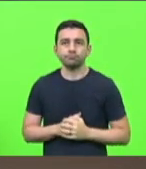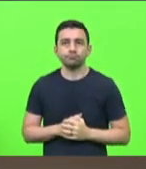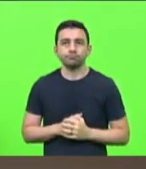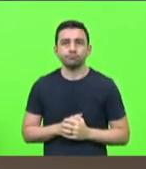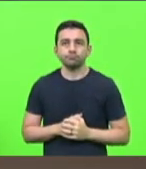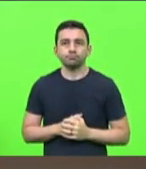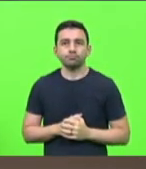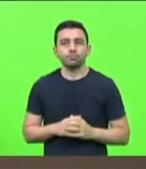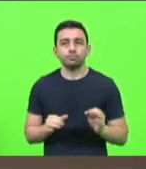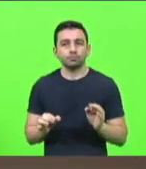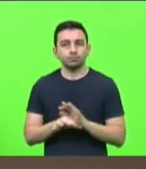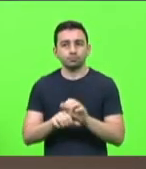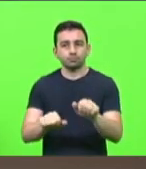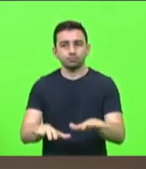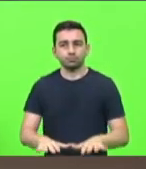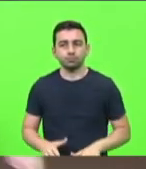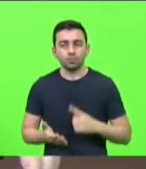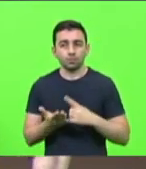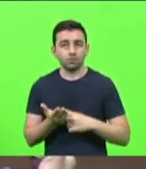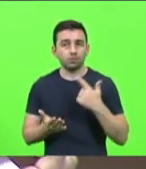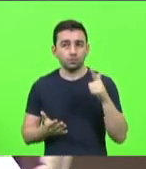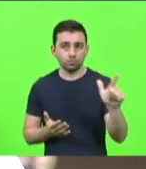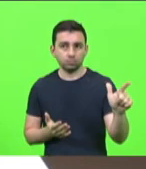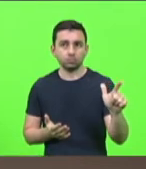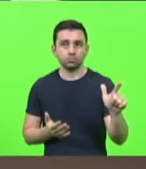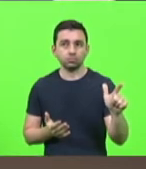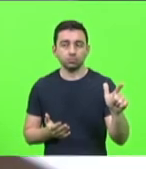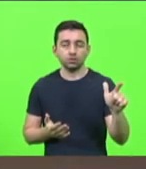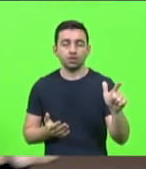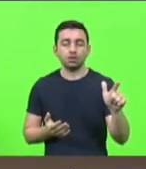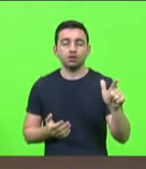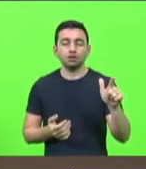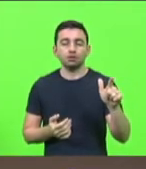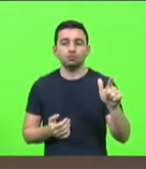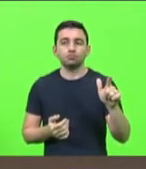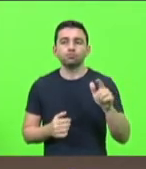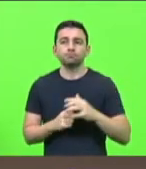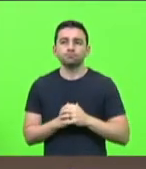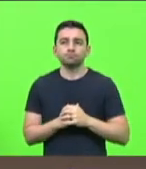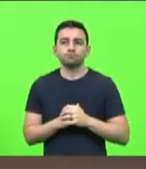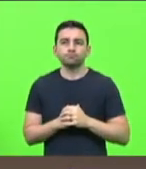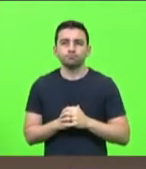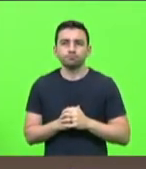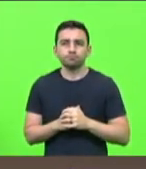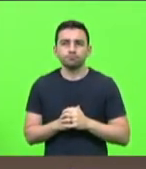encerro essa sessão convocando outra sessão ordinária para